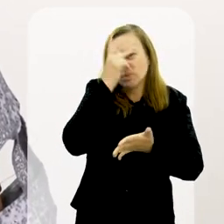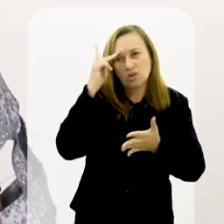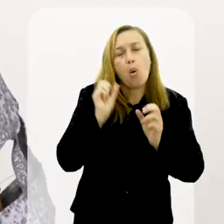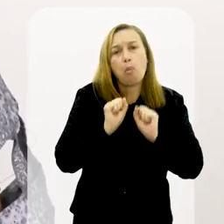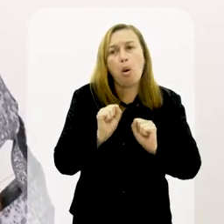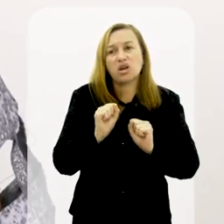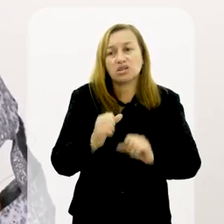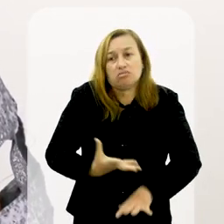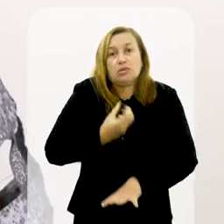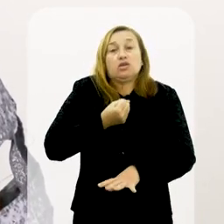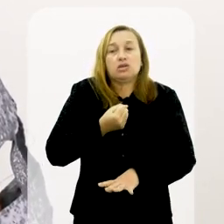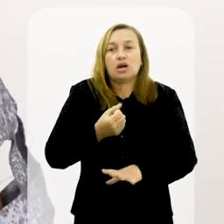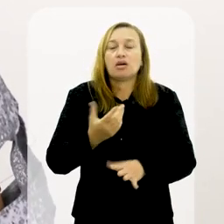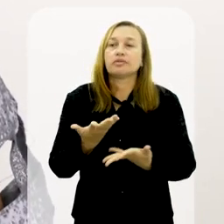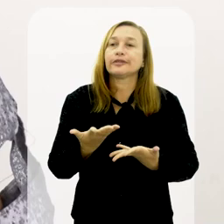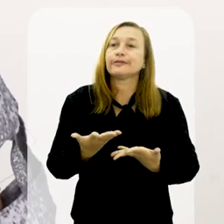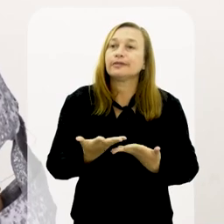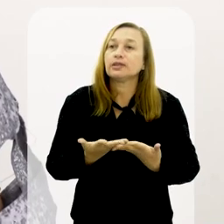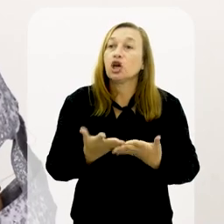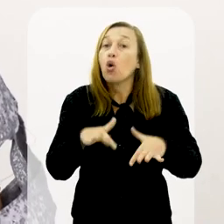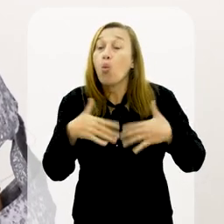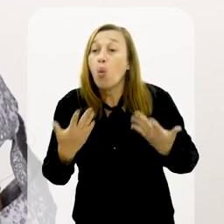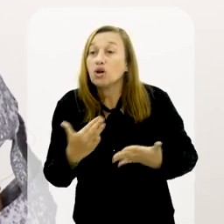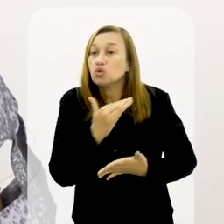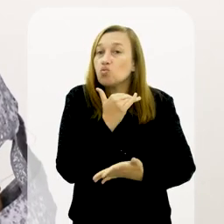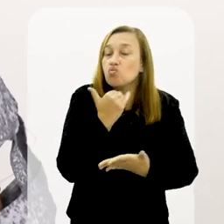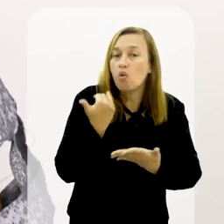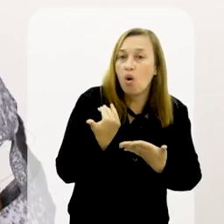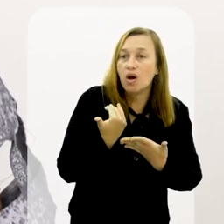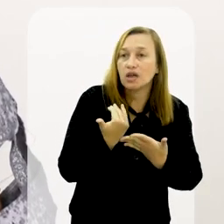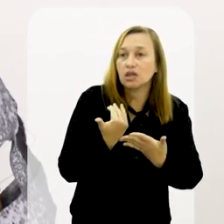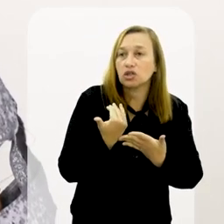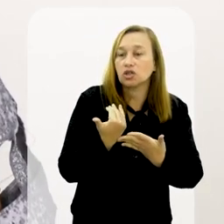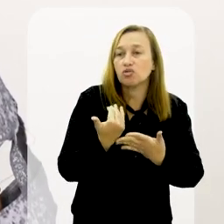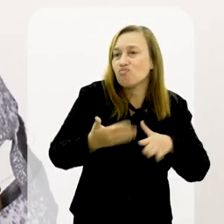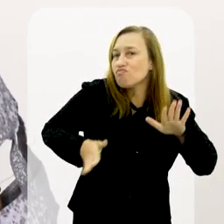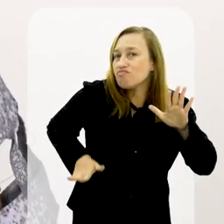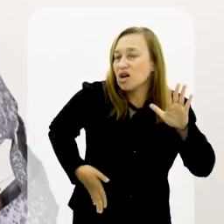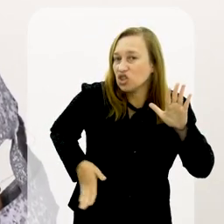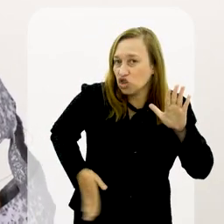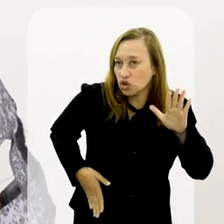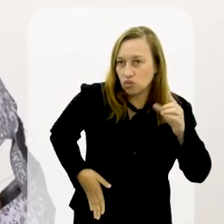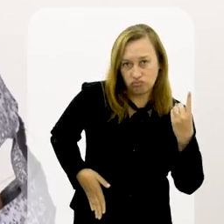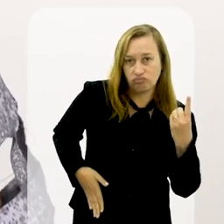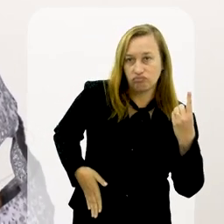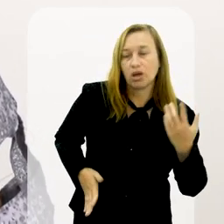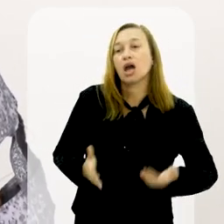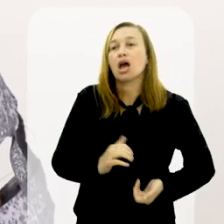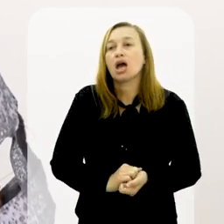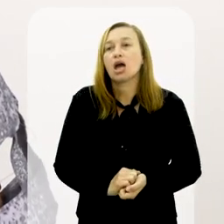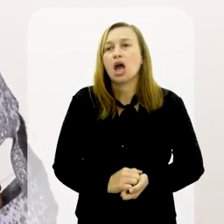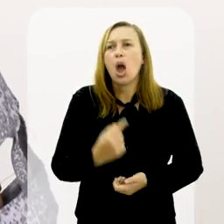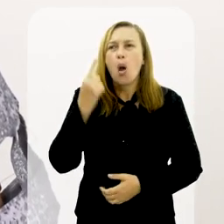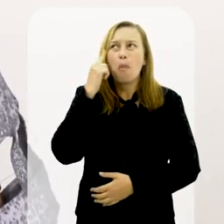que algumas pessoas podem até se chocar. É assim, quando morre um bandido,